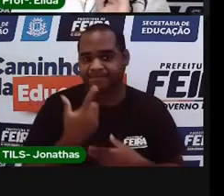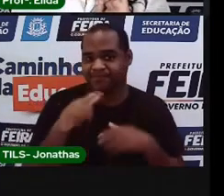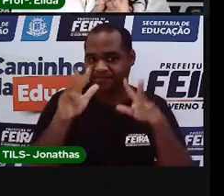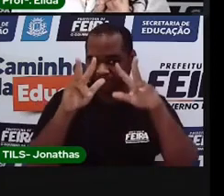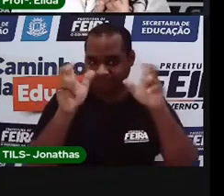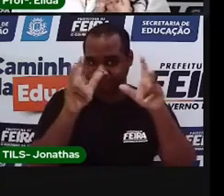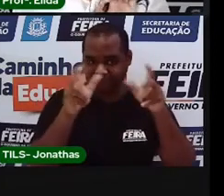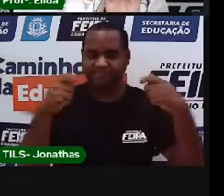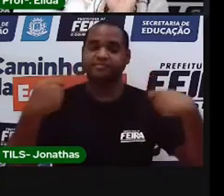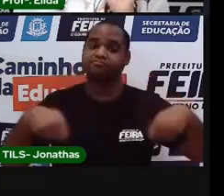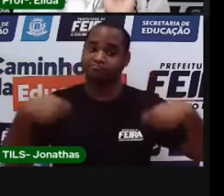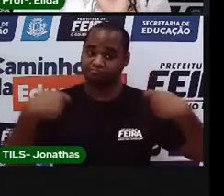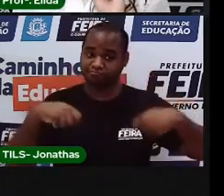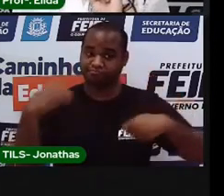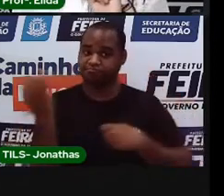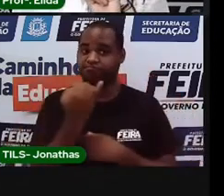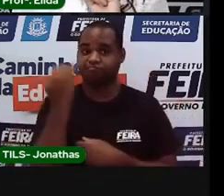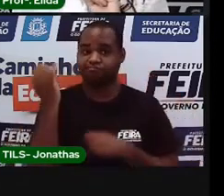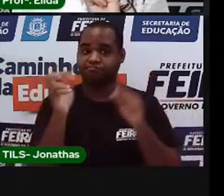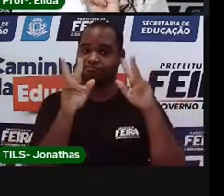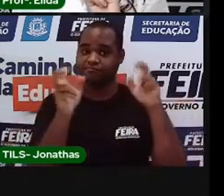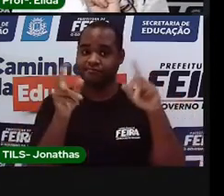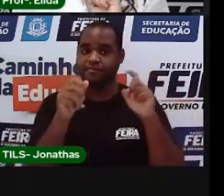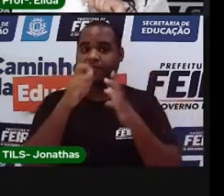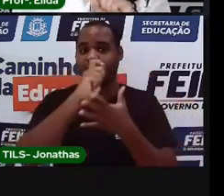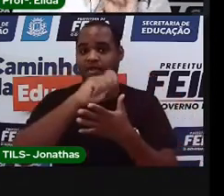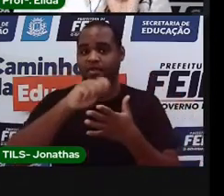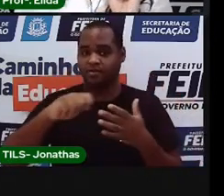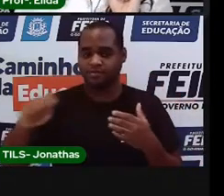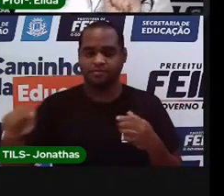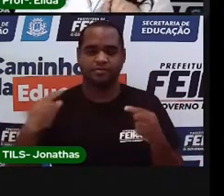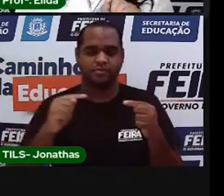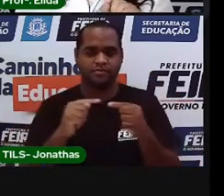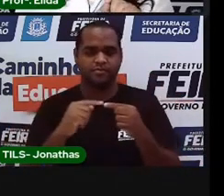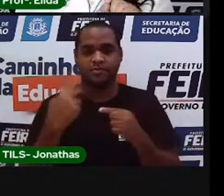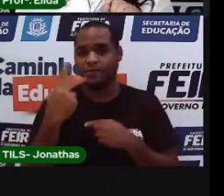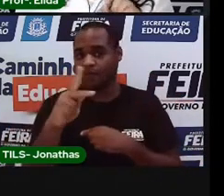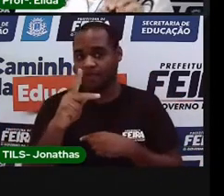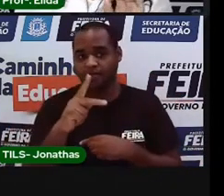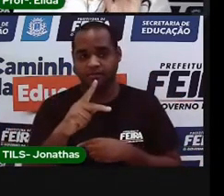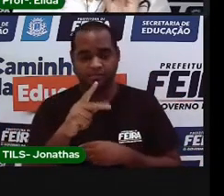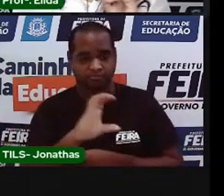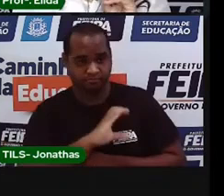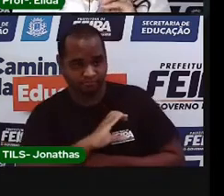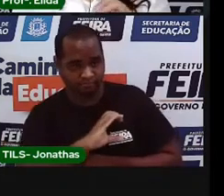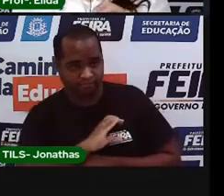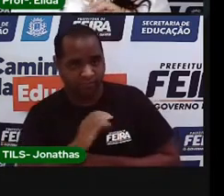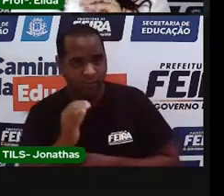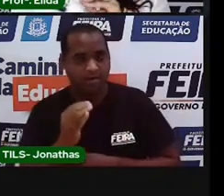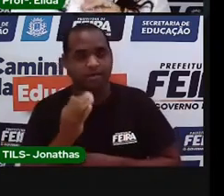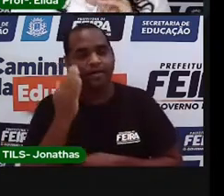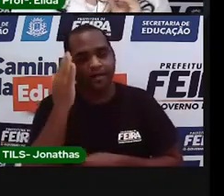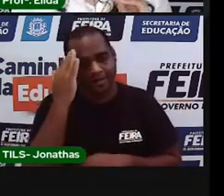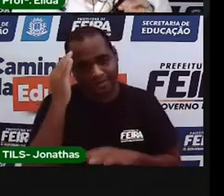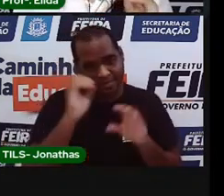o seu bilhete desenhado, tem uma parte escrita, que é para o seu coleguinha entender